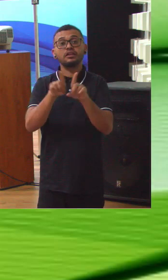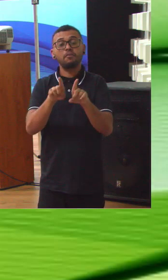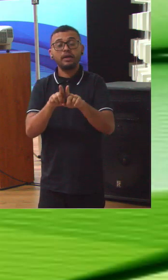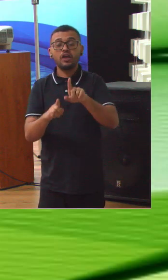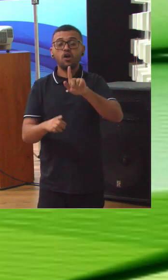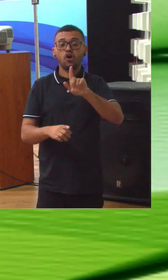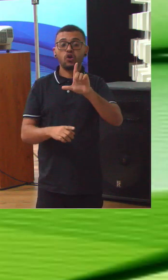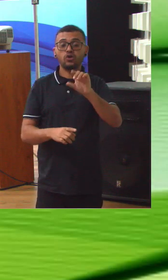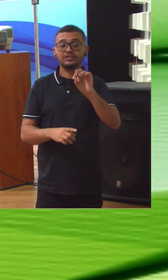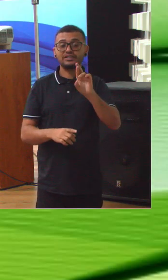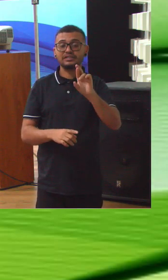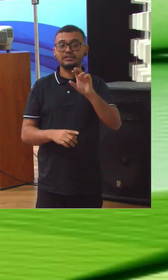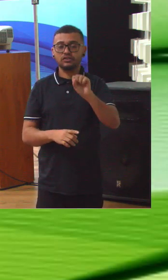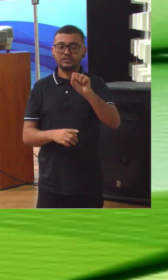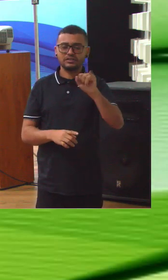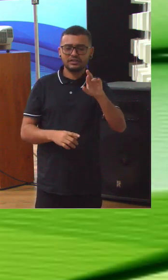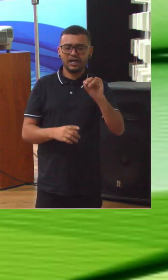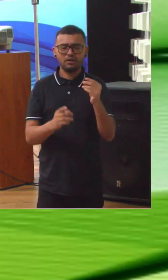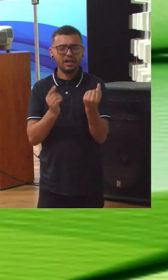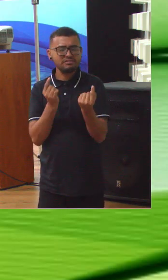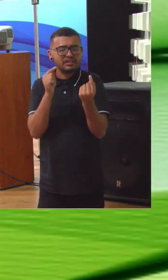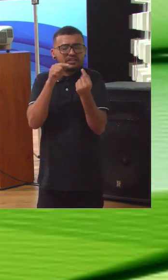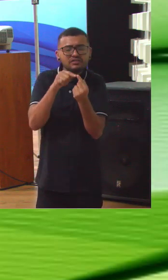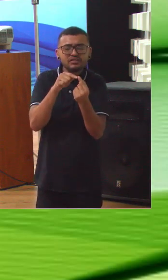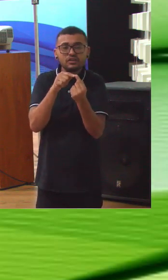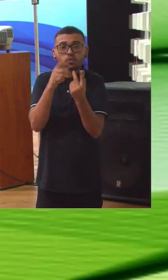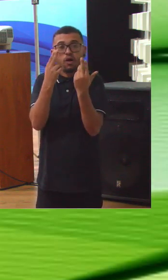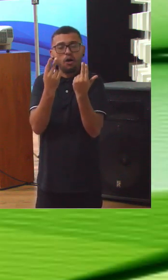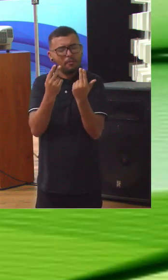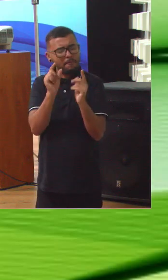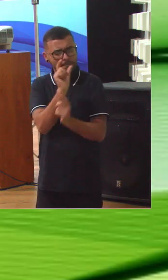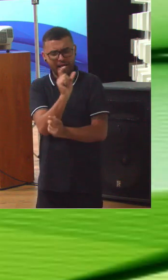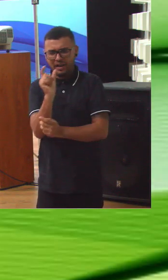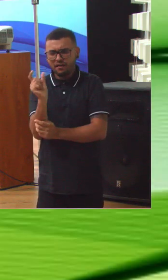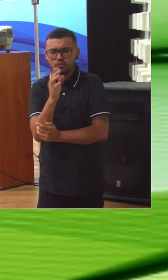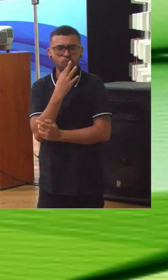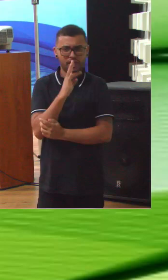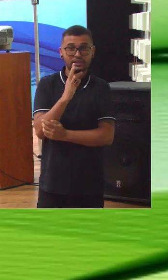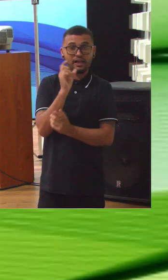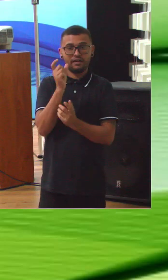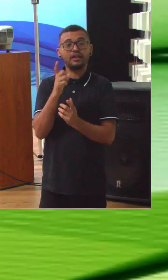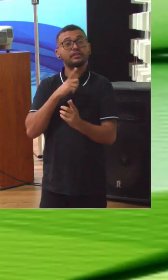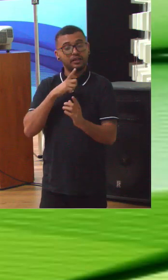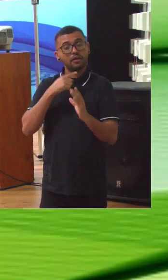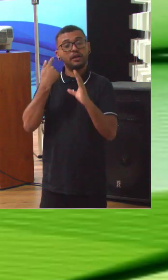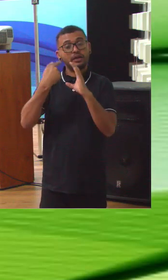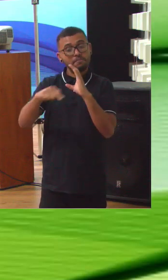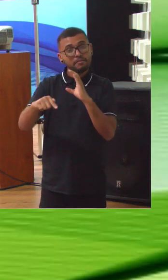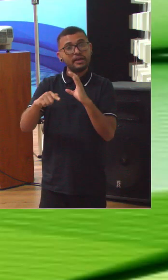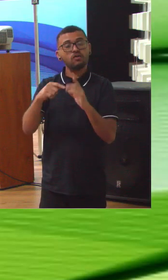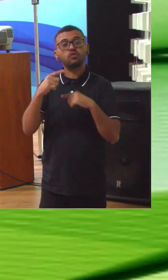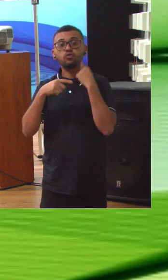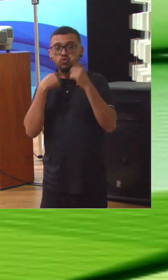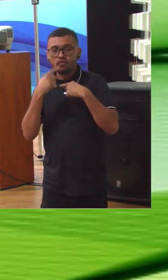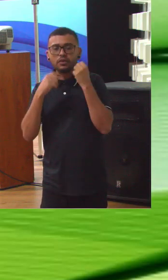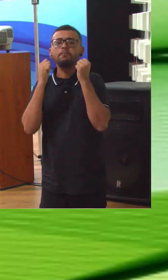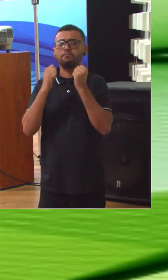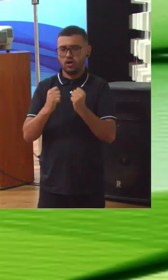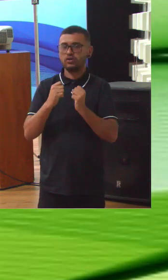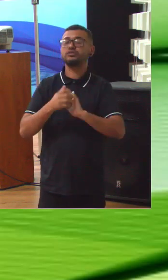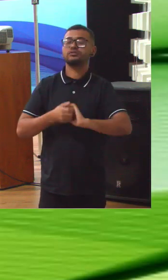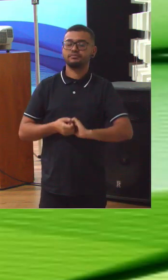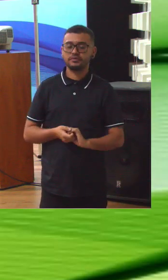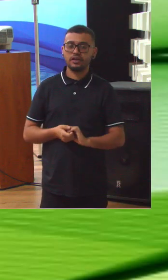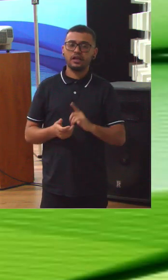possa ter uma ideia mais ou menos parecida sobre os termos que estão sendo utilizados e oferecemos por e-mail o suporte para tirada de dúvidas. E os